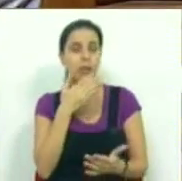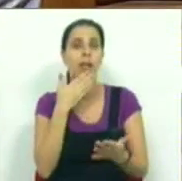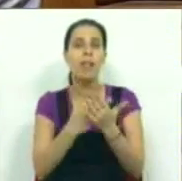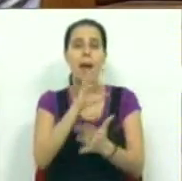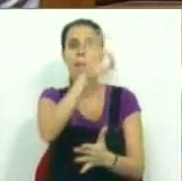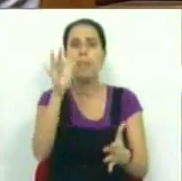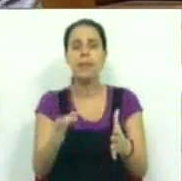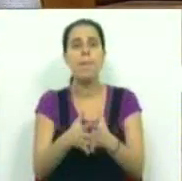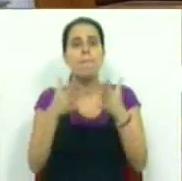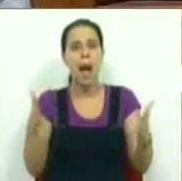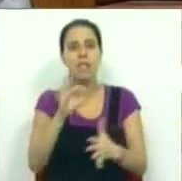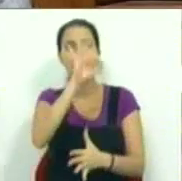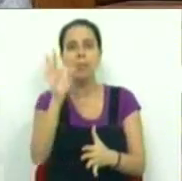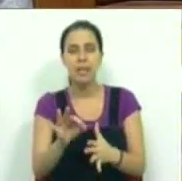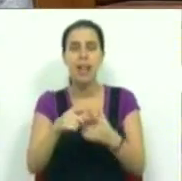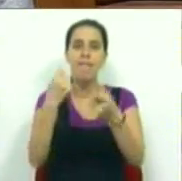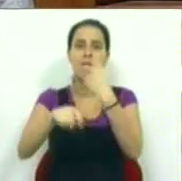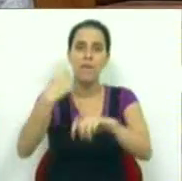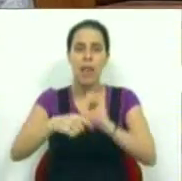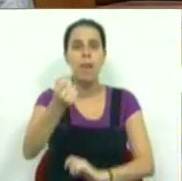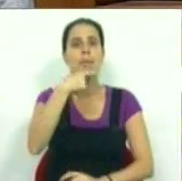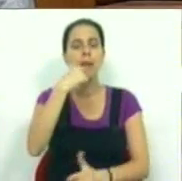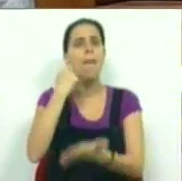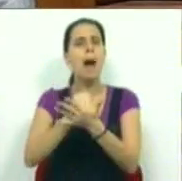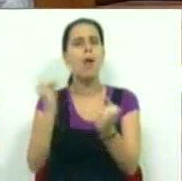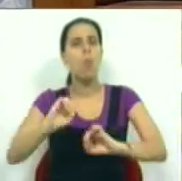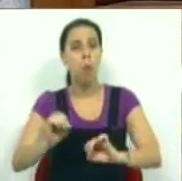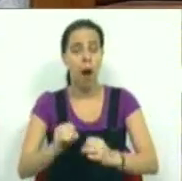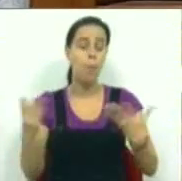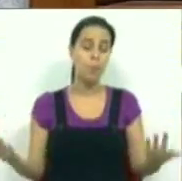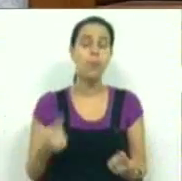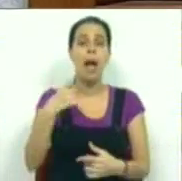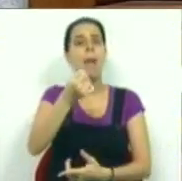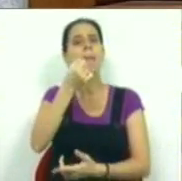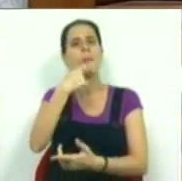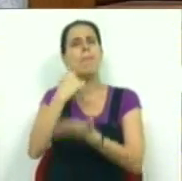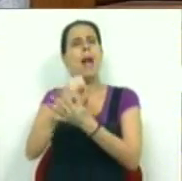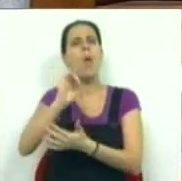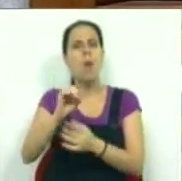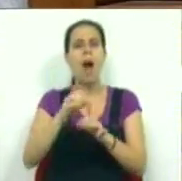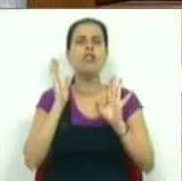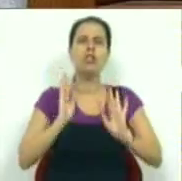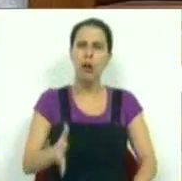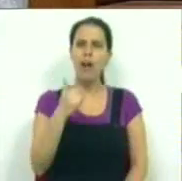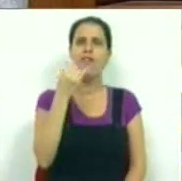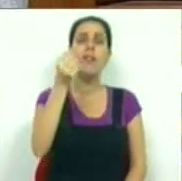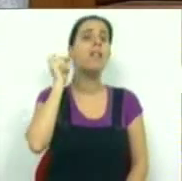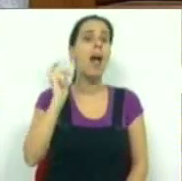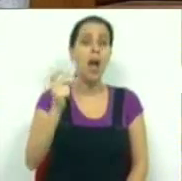a cota dos medicamentos genéricos no mercado português. Há genéricos em Portugal há 20 anos.